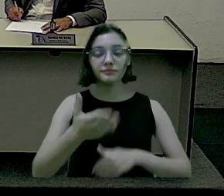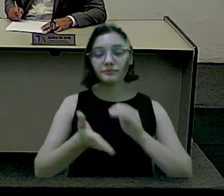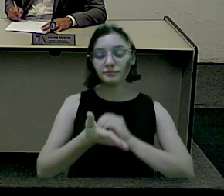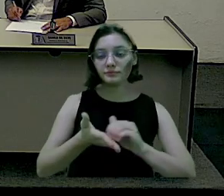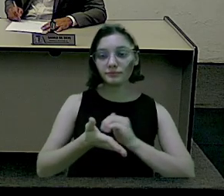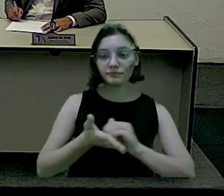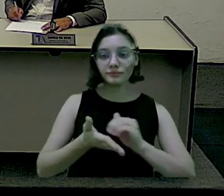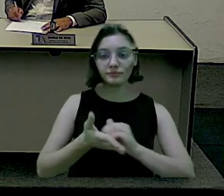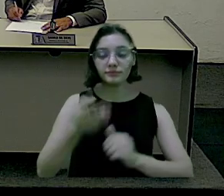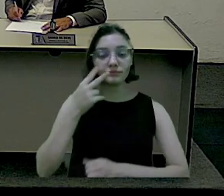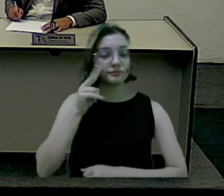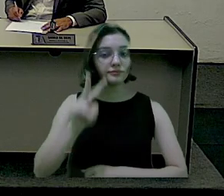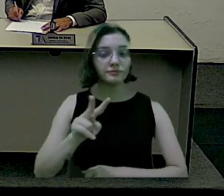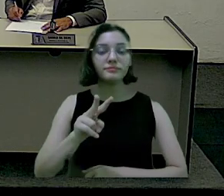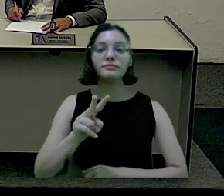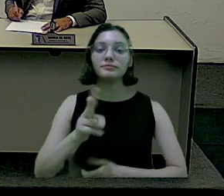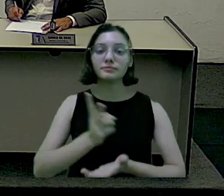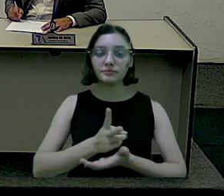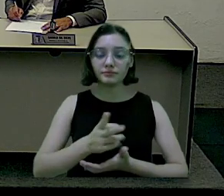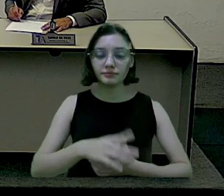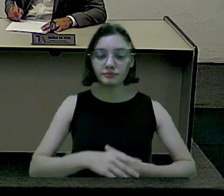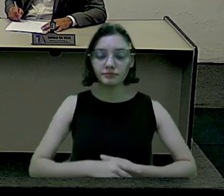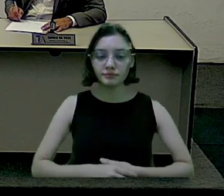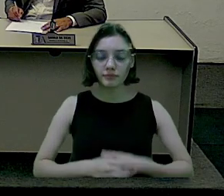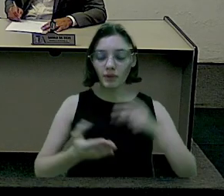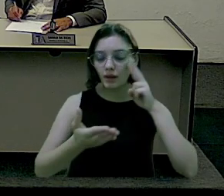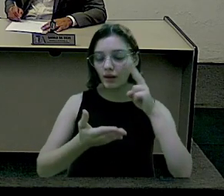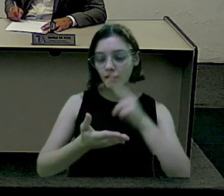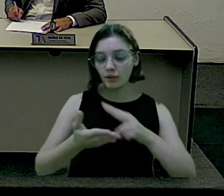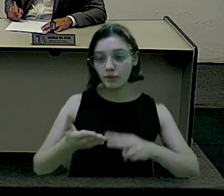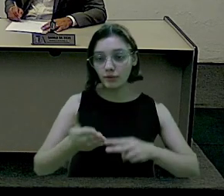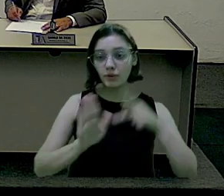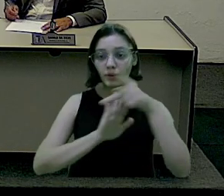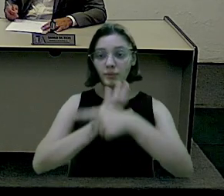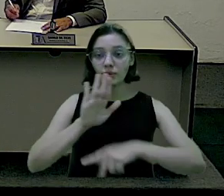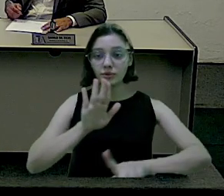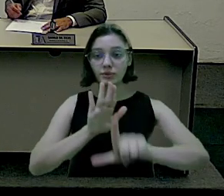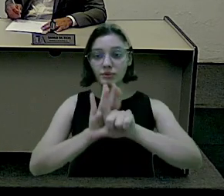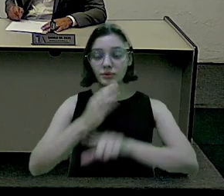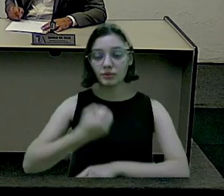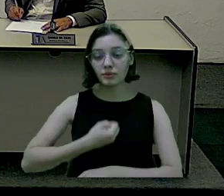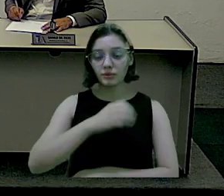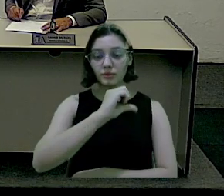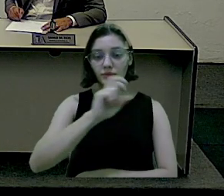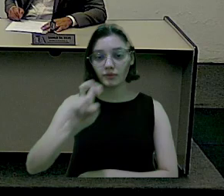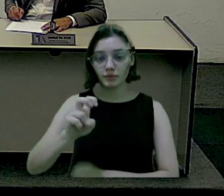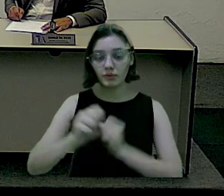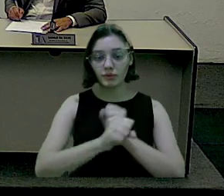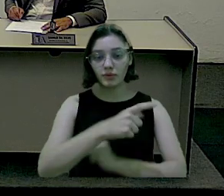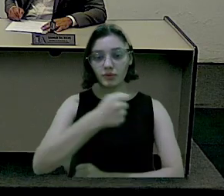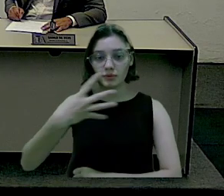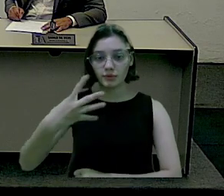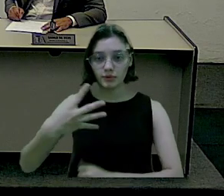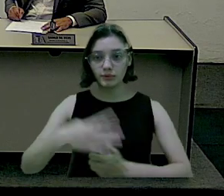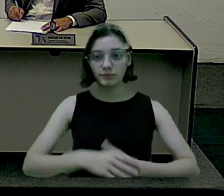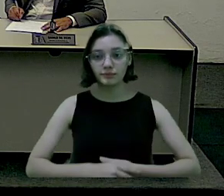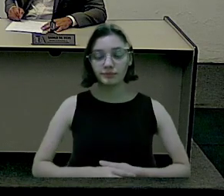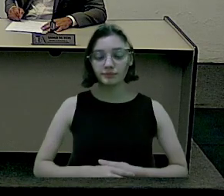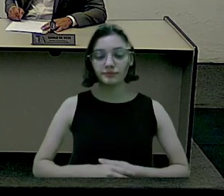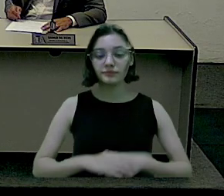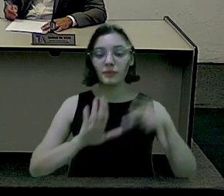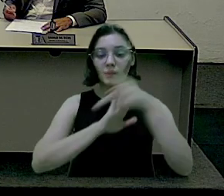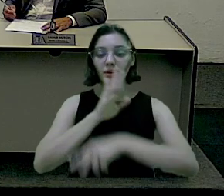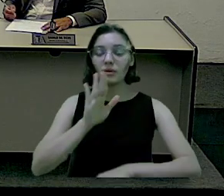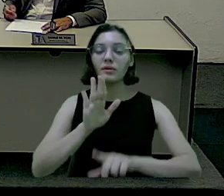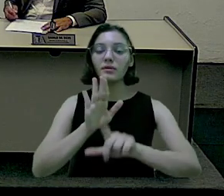Solicito do senhor primeiro secretário para que proceda a leitura do projeto de lei de nº 95, de 2024.